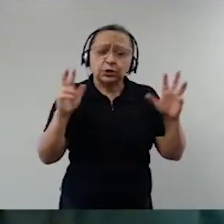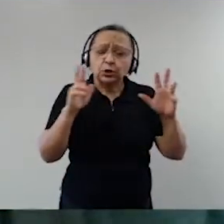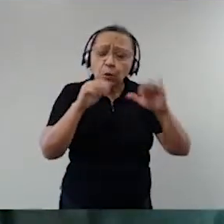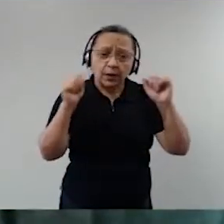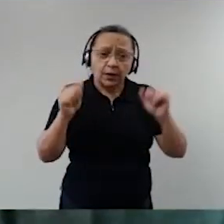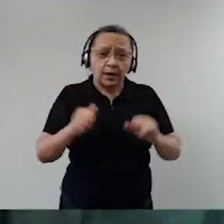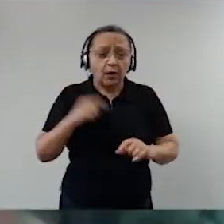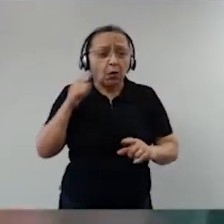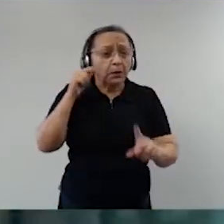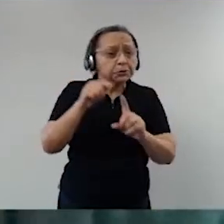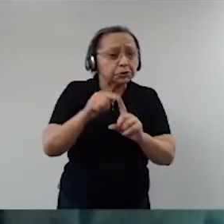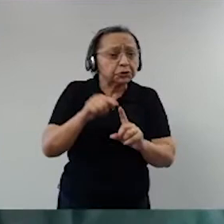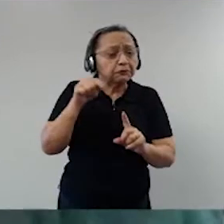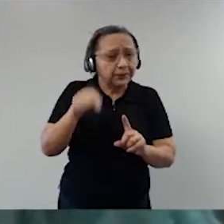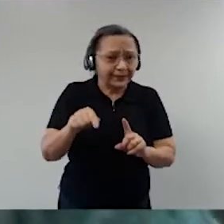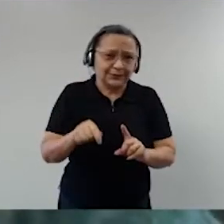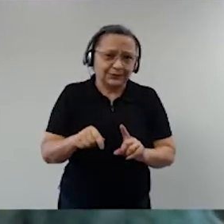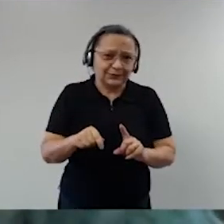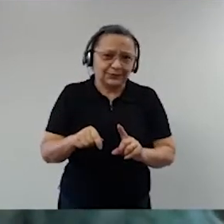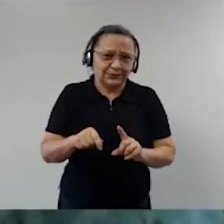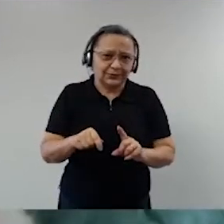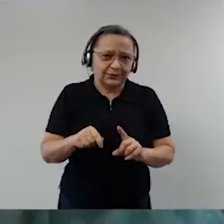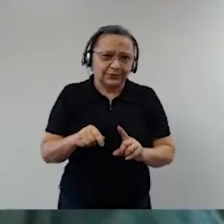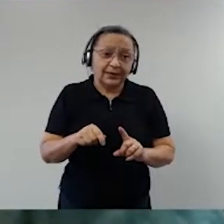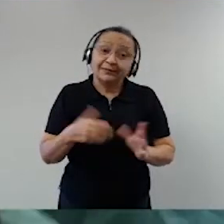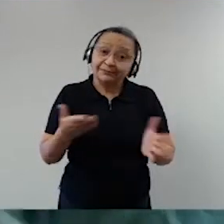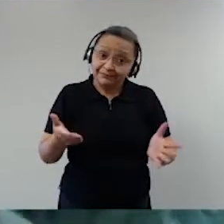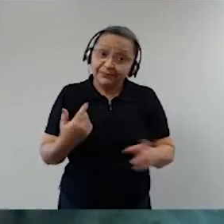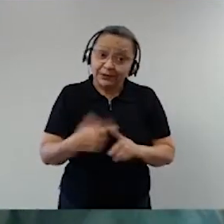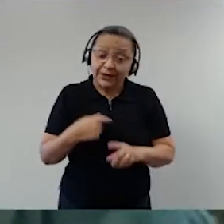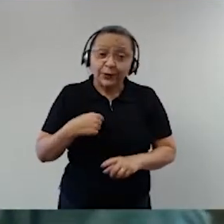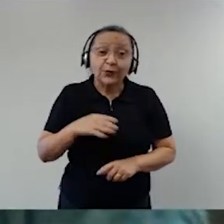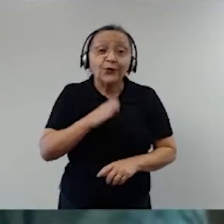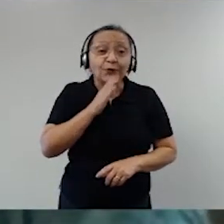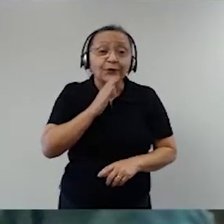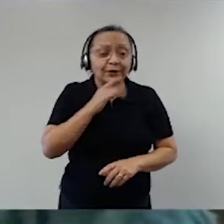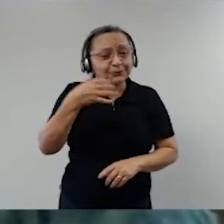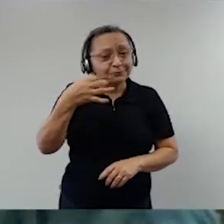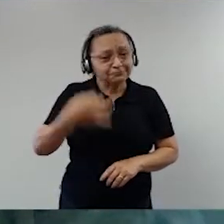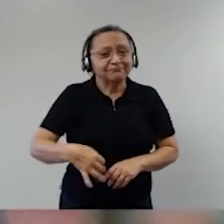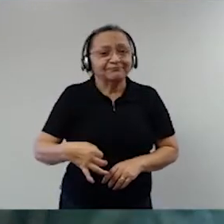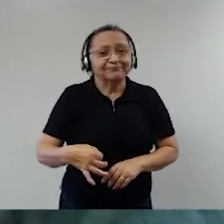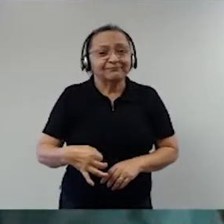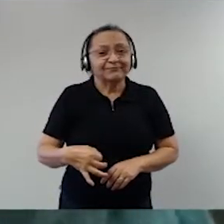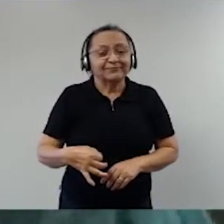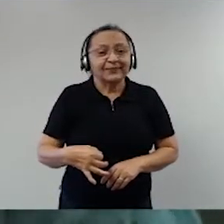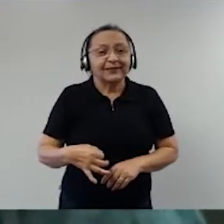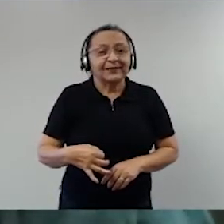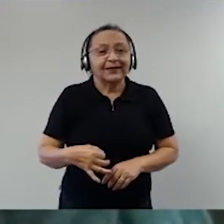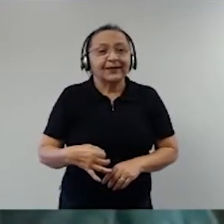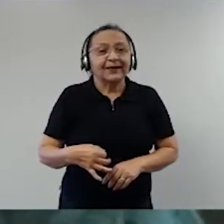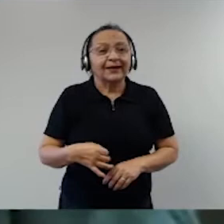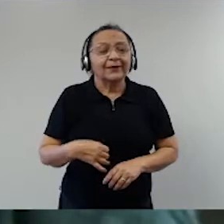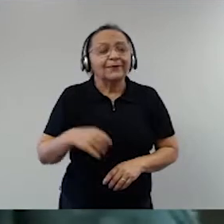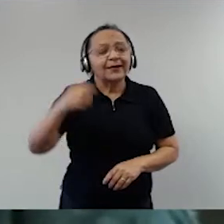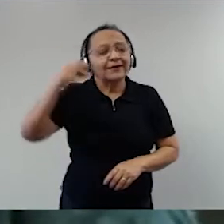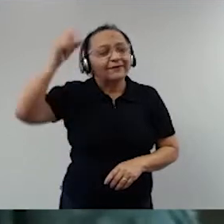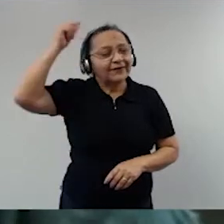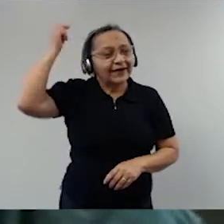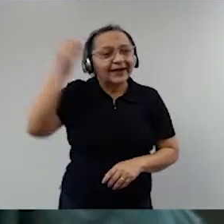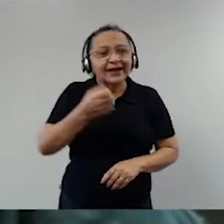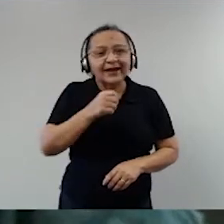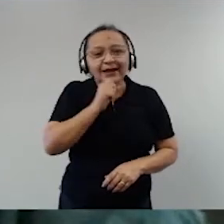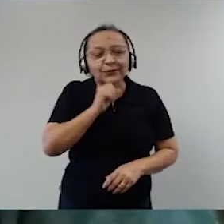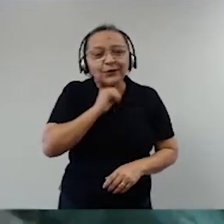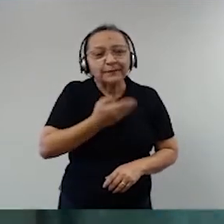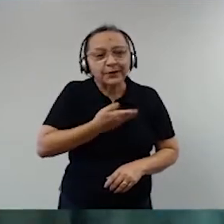intuito, evidentemente, até porque eu conheço perfeitamente um velho professor da Escola do Comando do Estado-Maior do